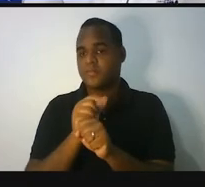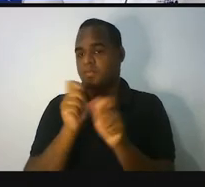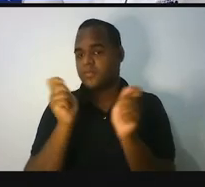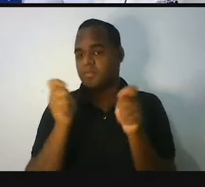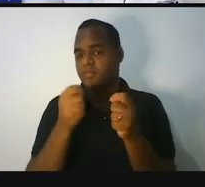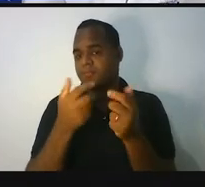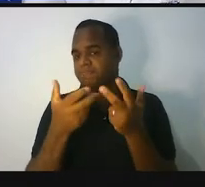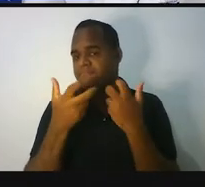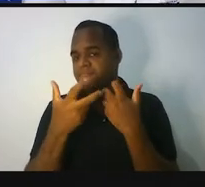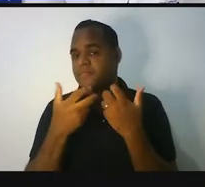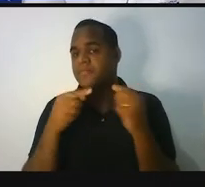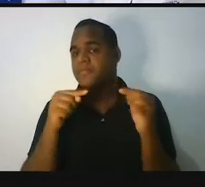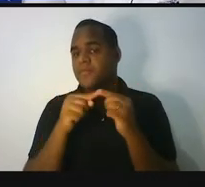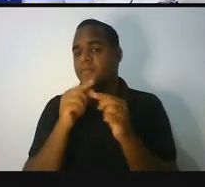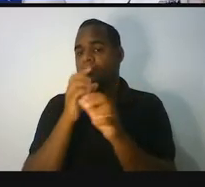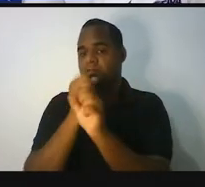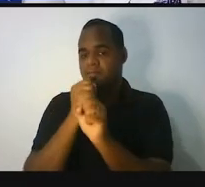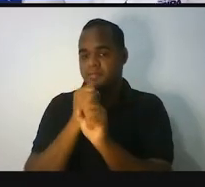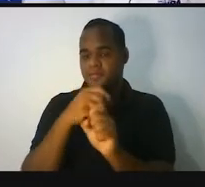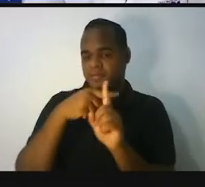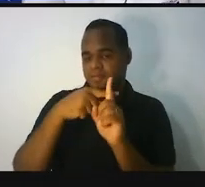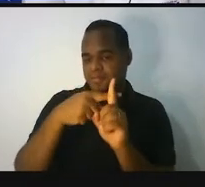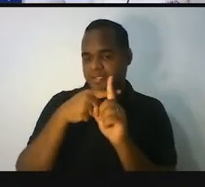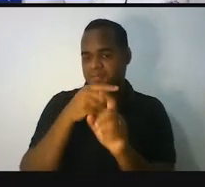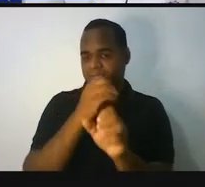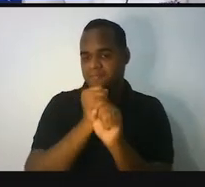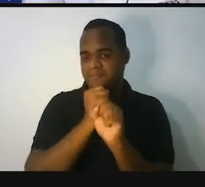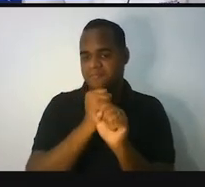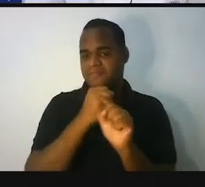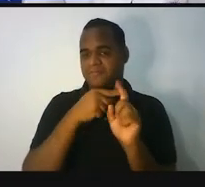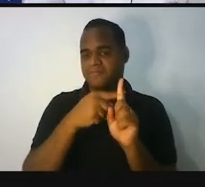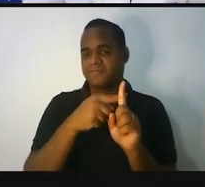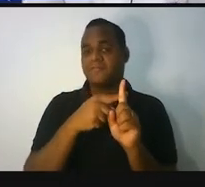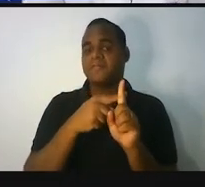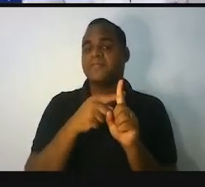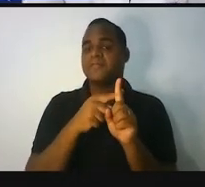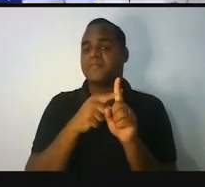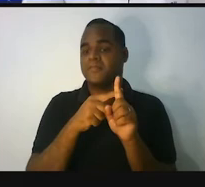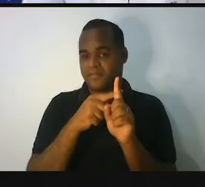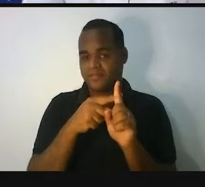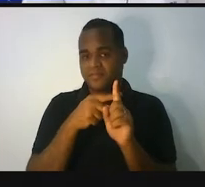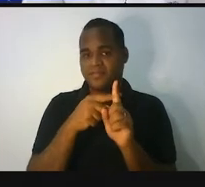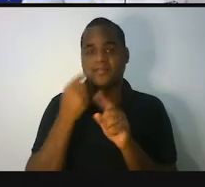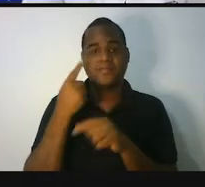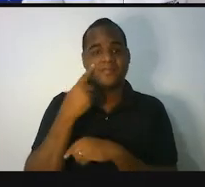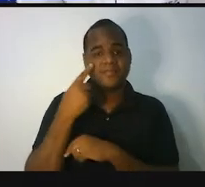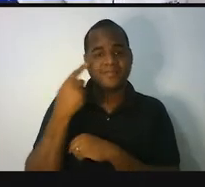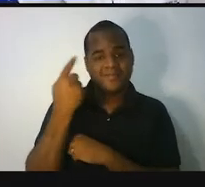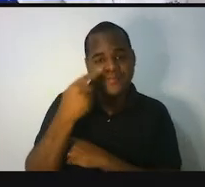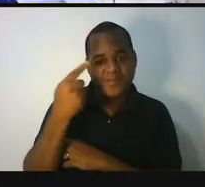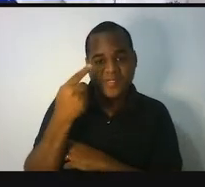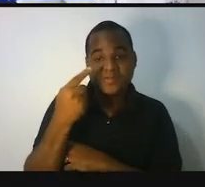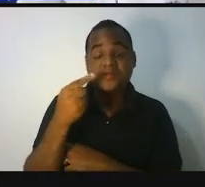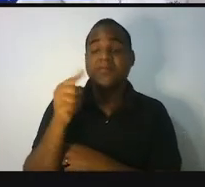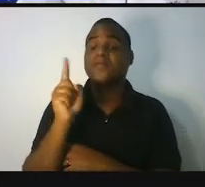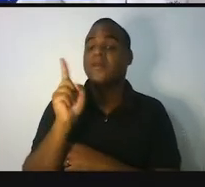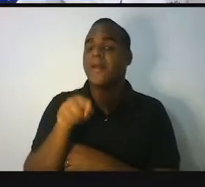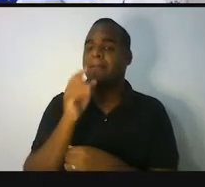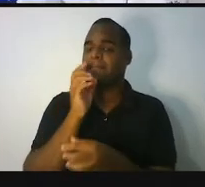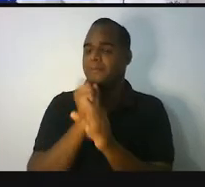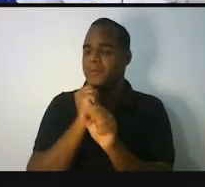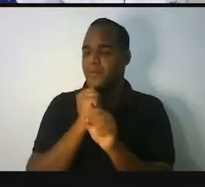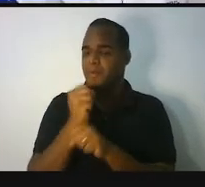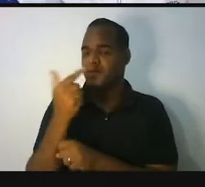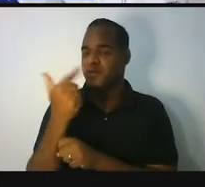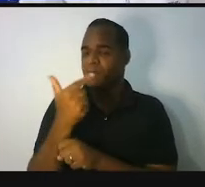eu estou falando da operação de adição. A famosa conta de mais. Então, esse primeiro somado com o